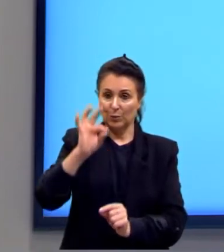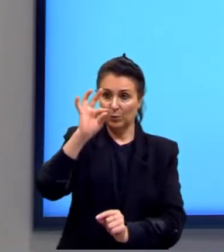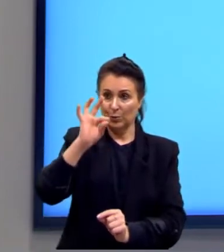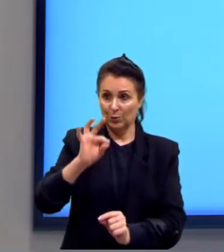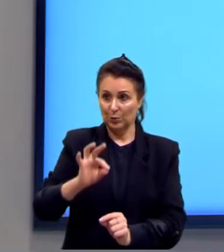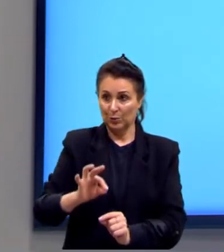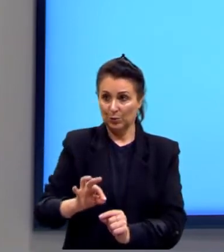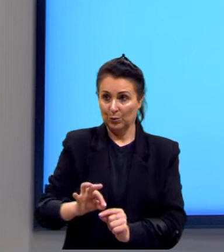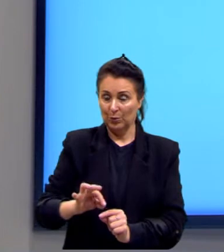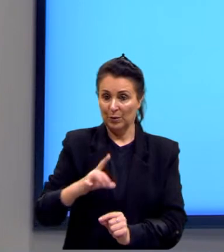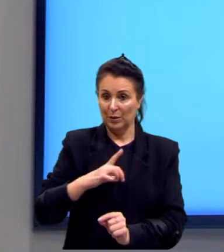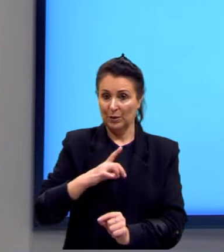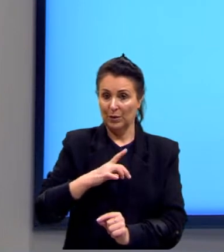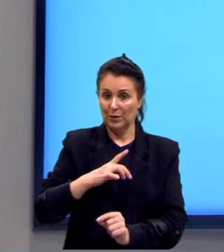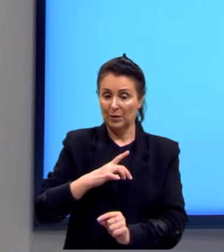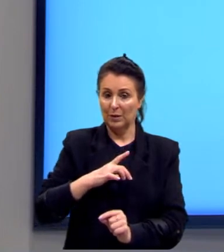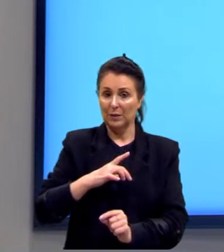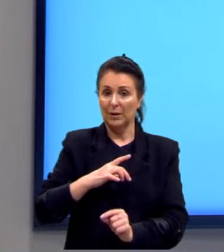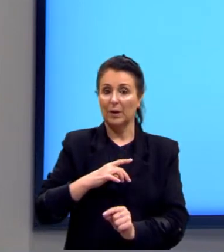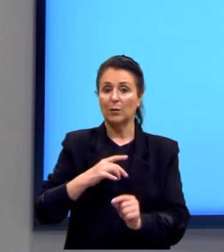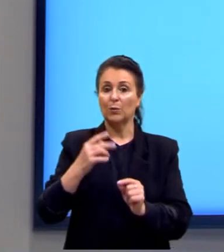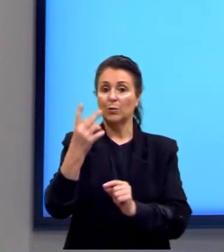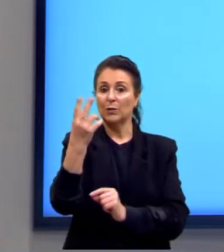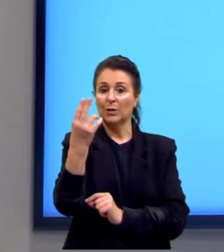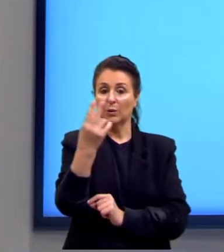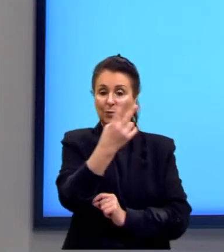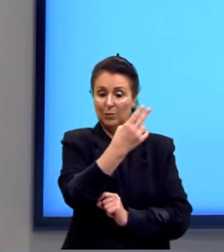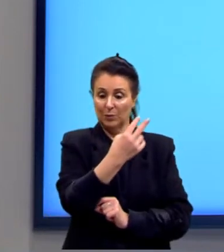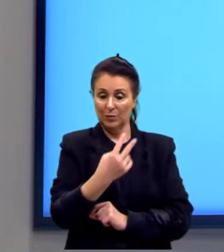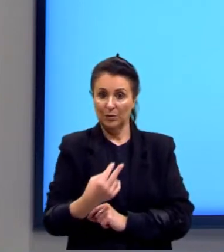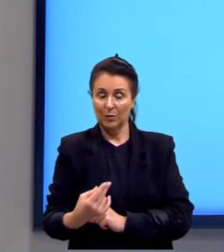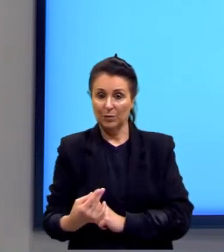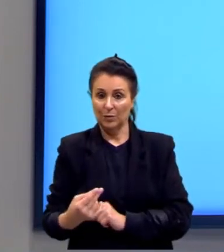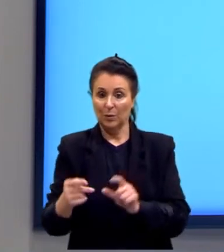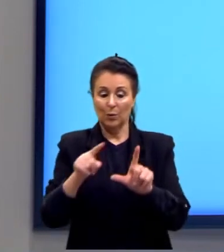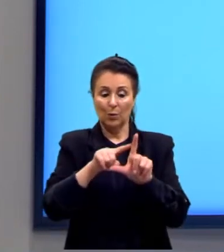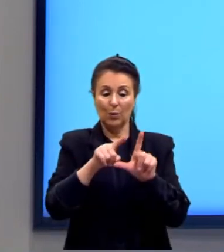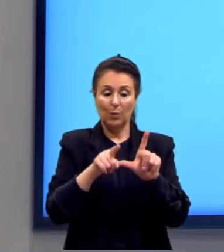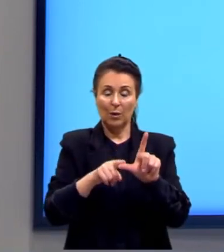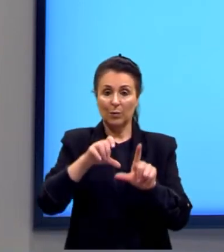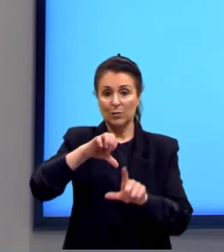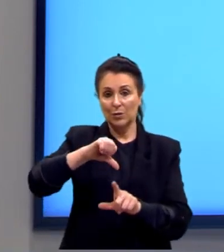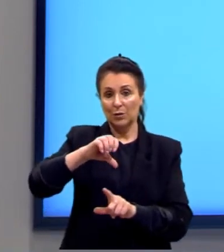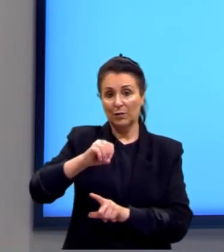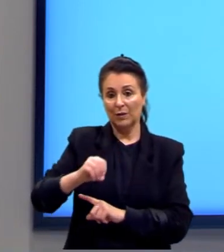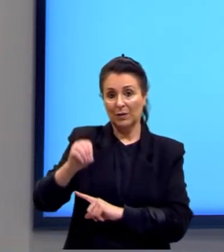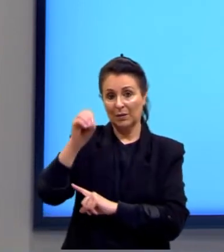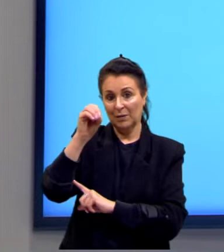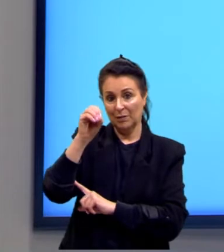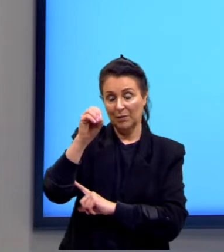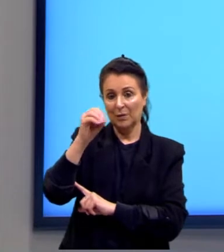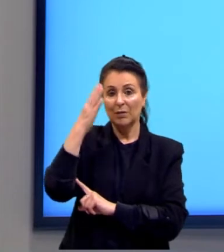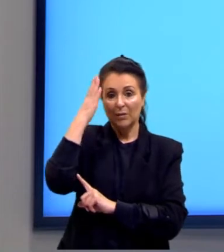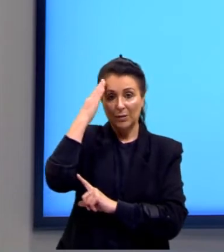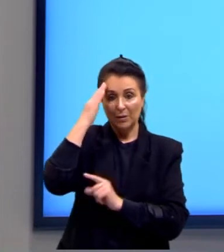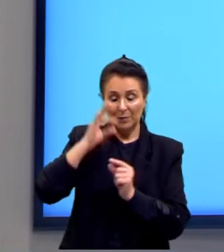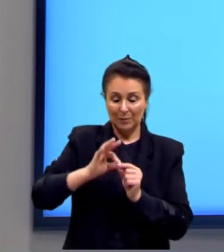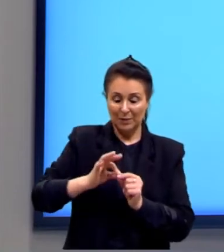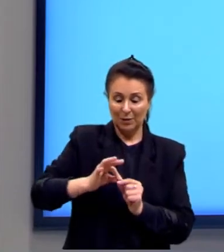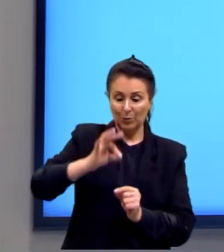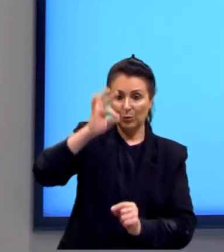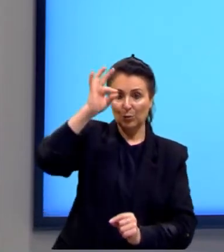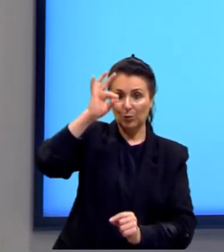nós temos exatamente um triângulo retângulo. Possui um ângulo de 90 graus, porque sabemos que a altura é sempre